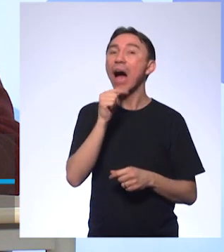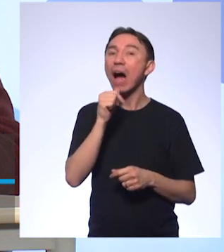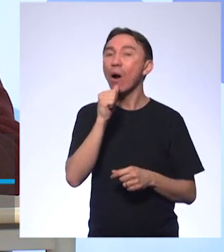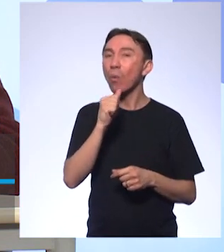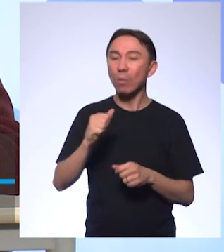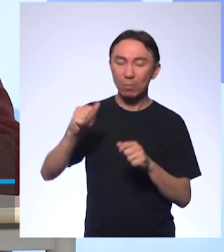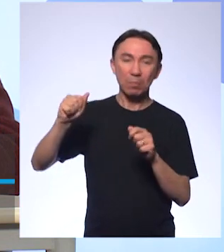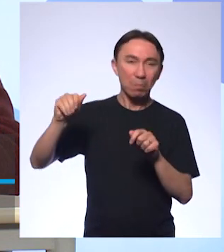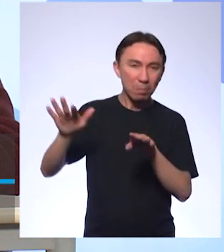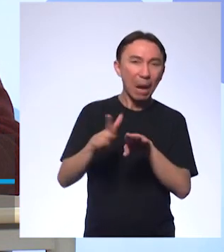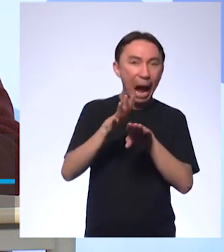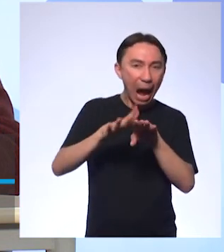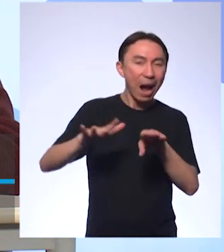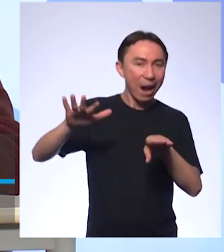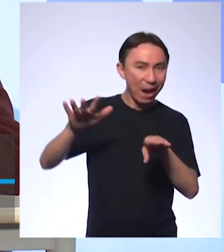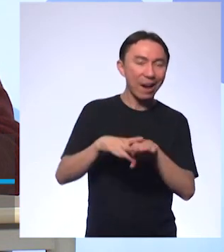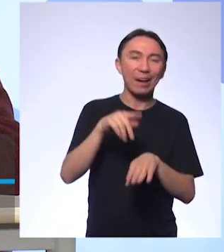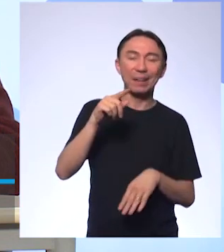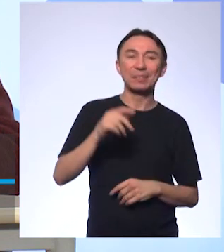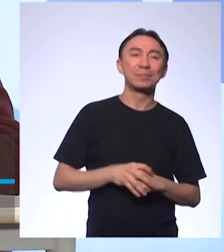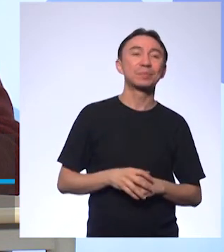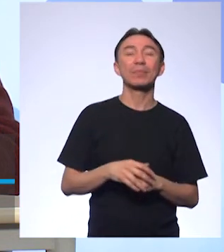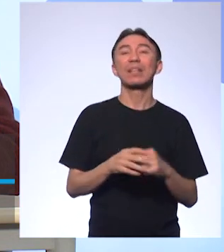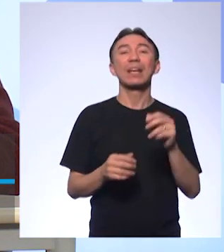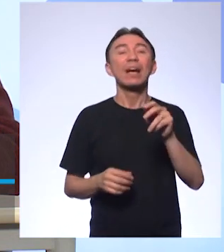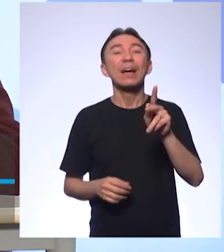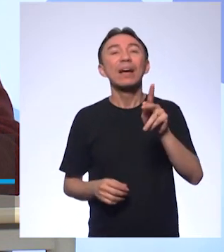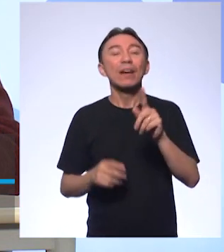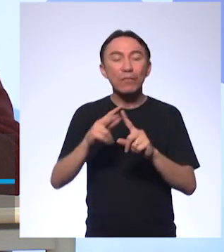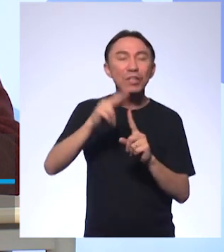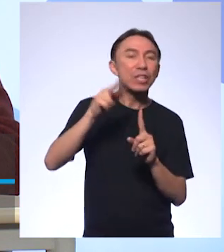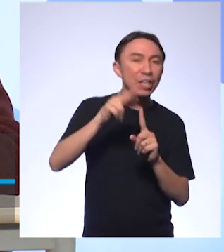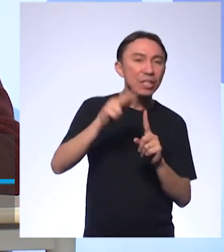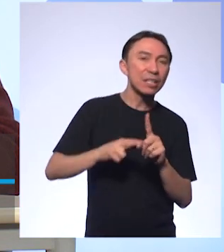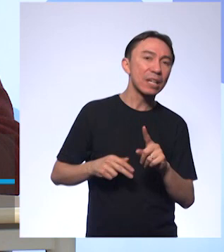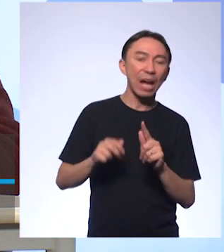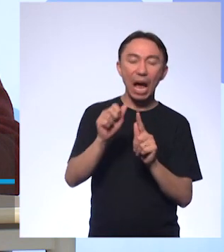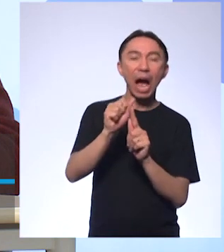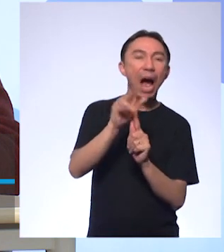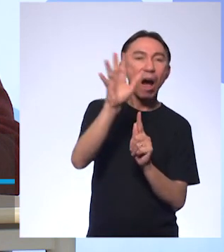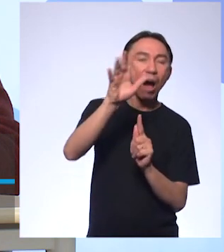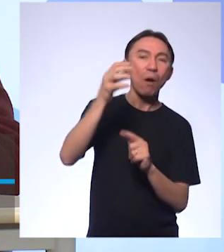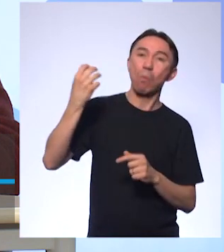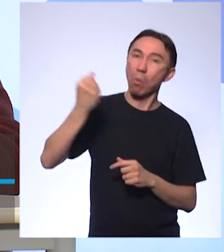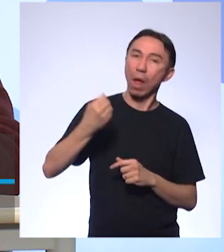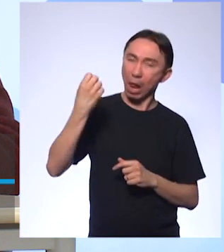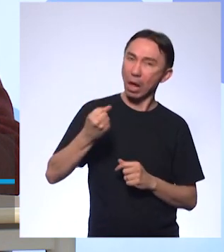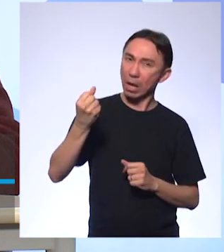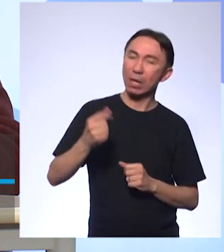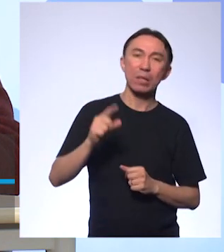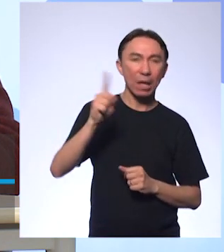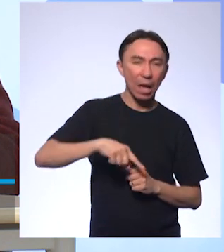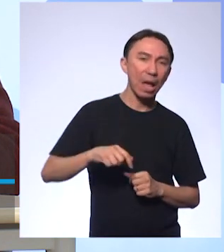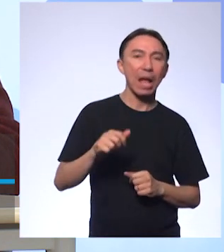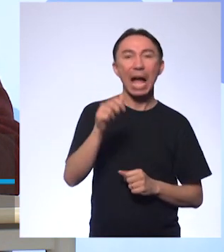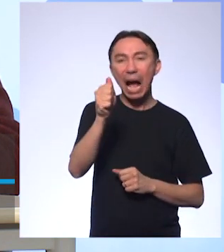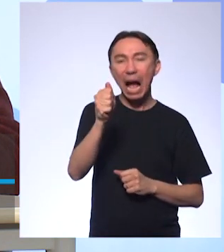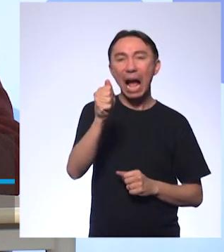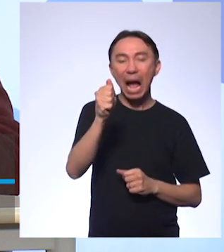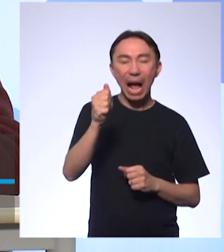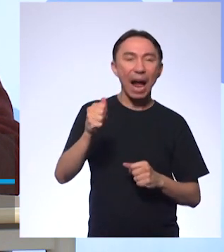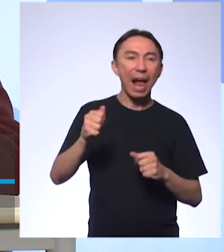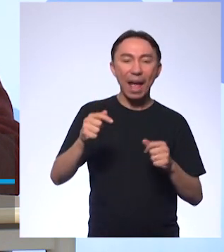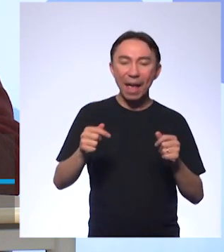refrigerante, leite e água com gás. Professor Reinaldo, água com gás e refrigerante. Professora Sueli